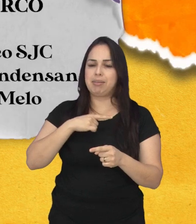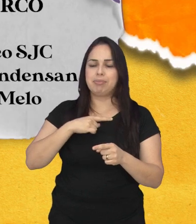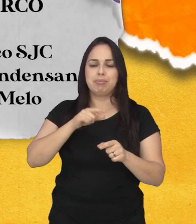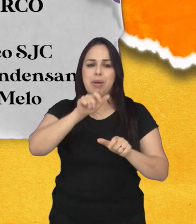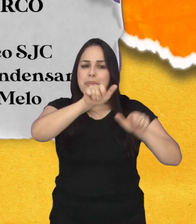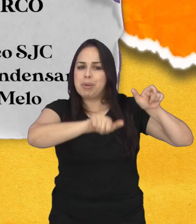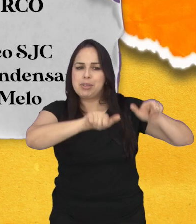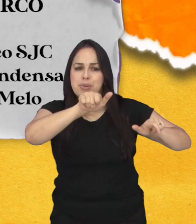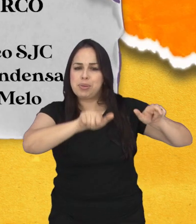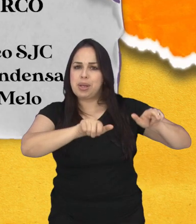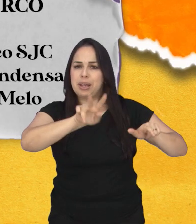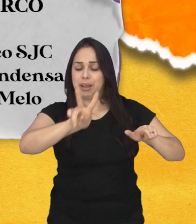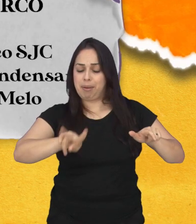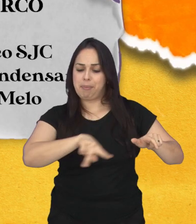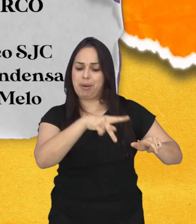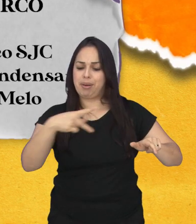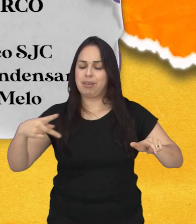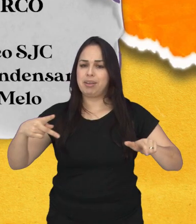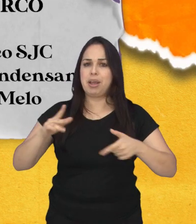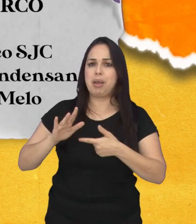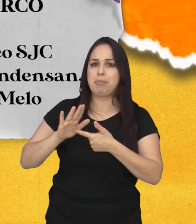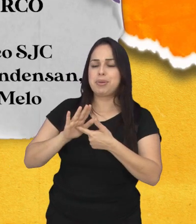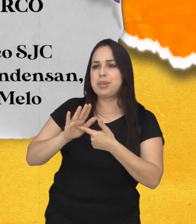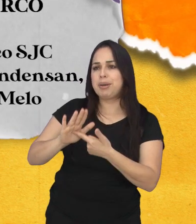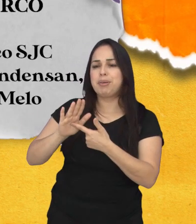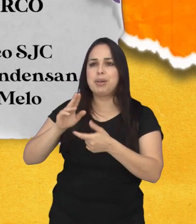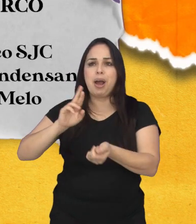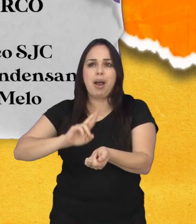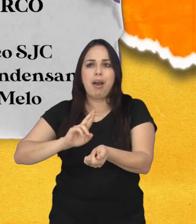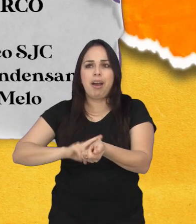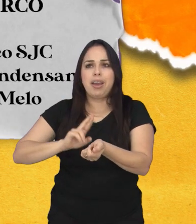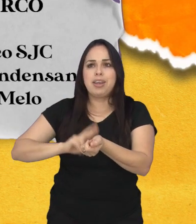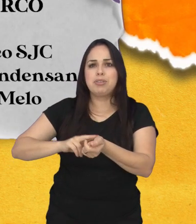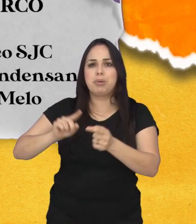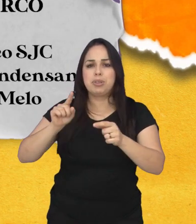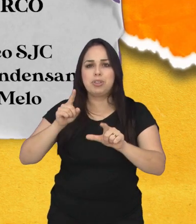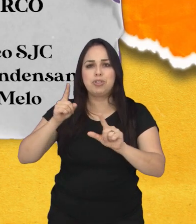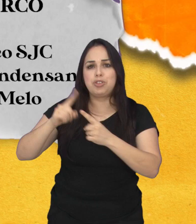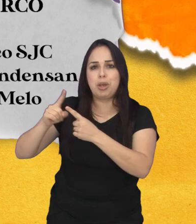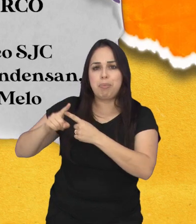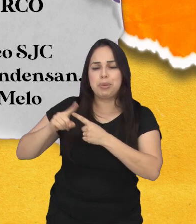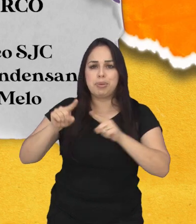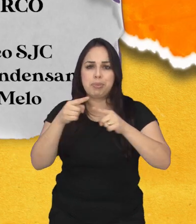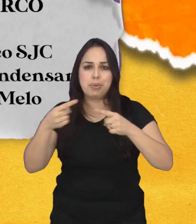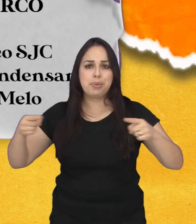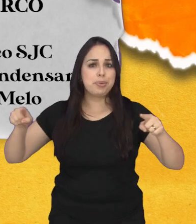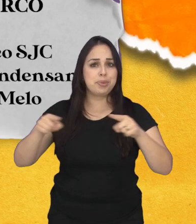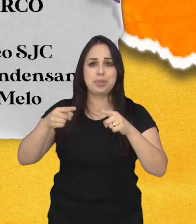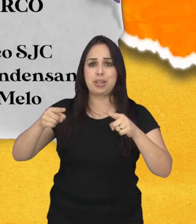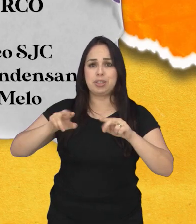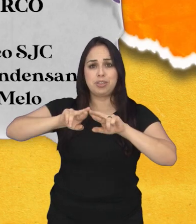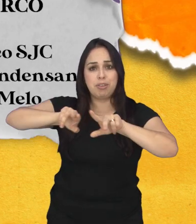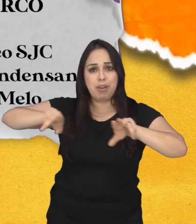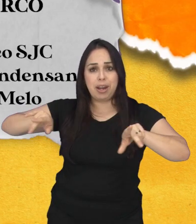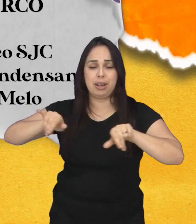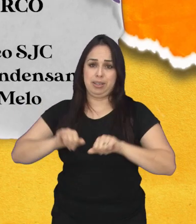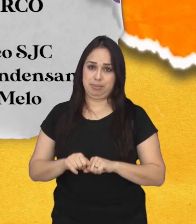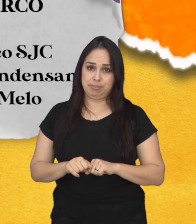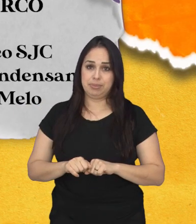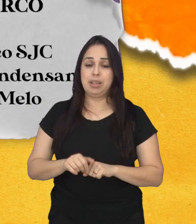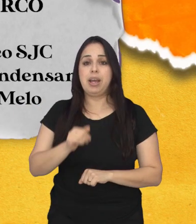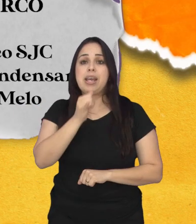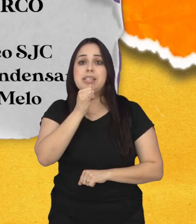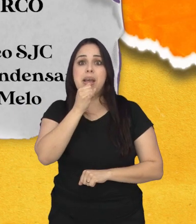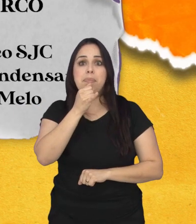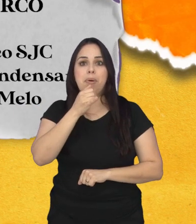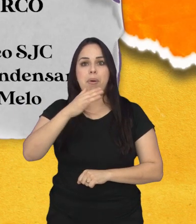Vale do Paraíba, executando um repertório eclético, com composições de grandes nomes da música clássica, como Vivaldi